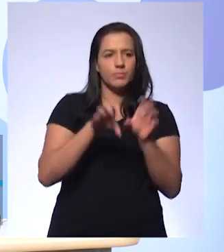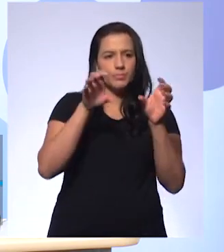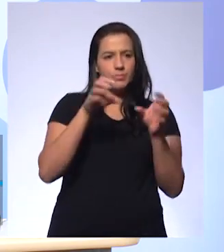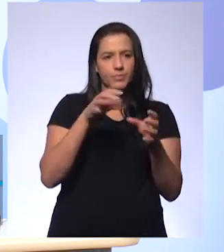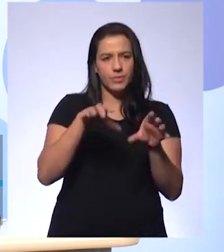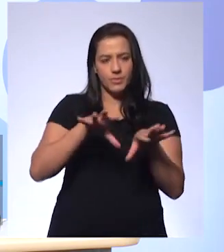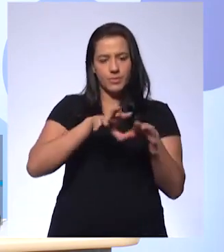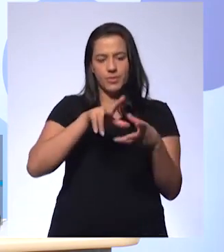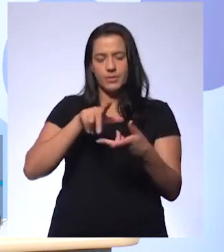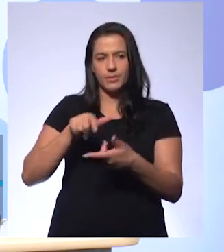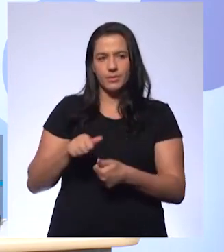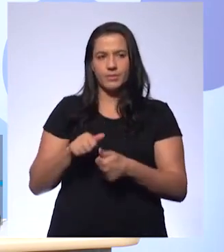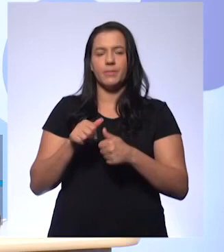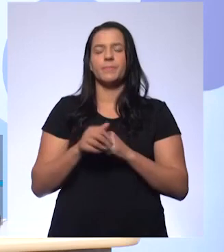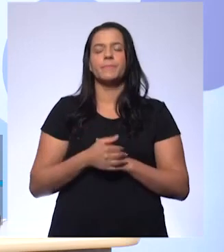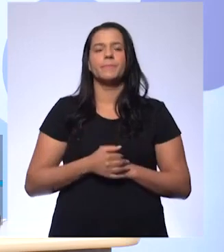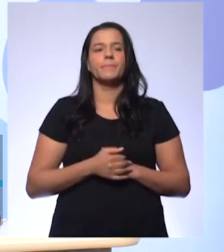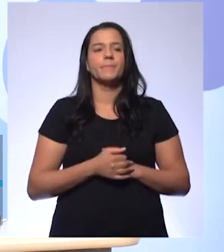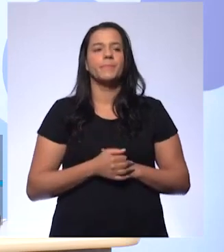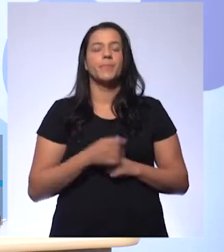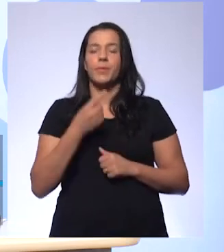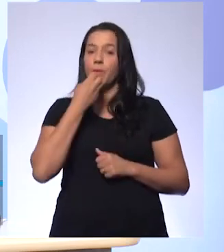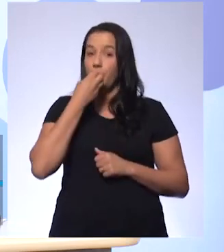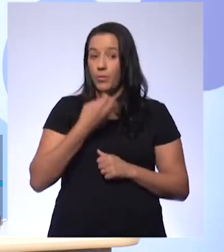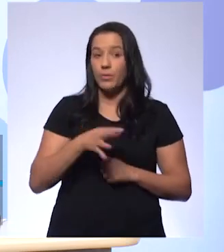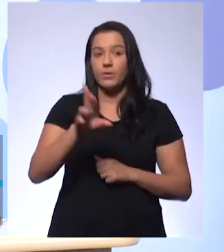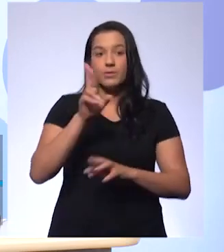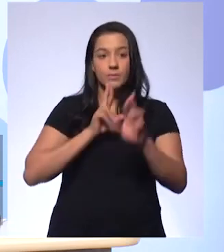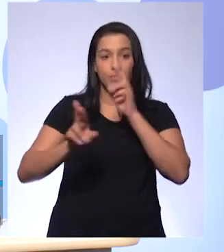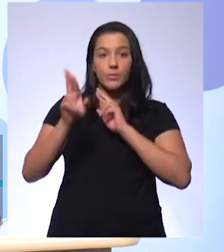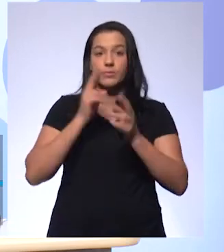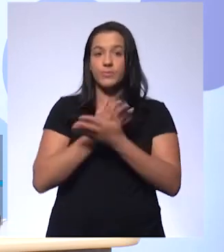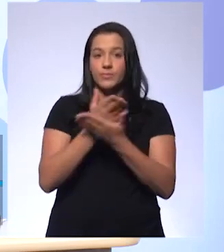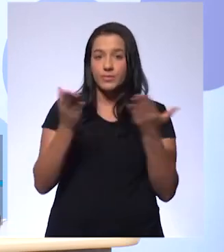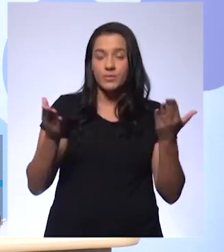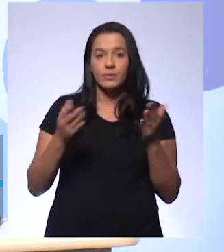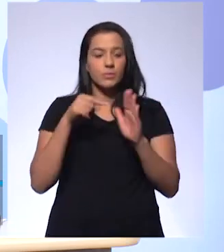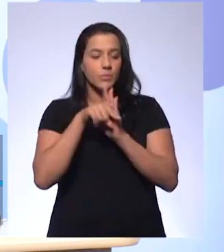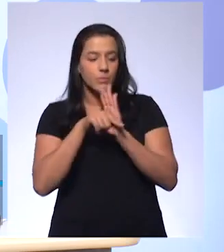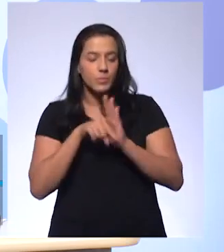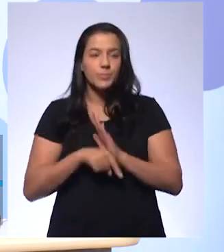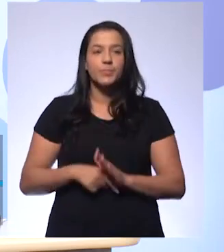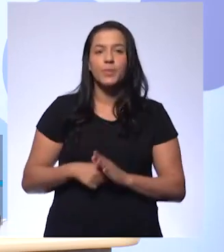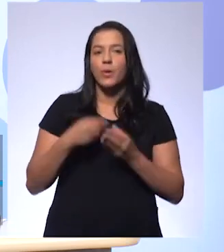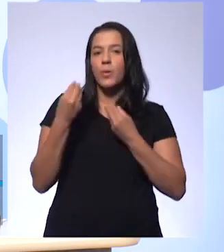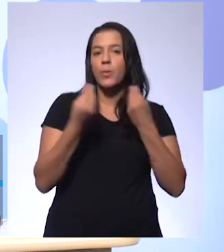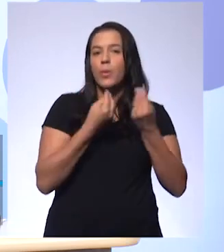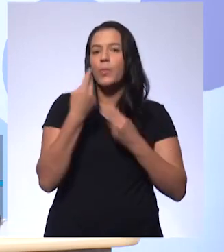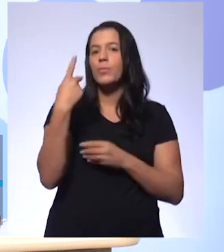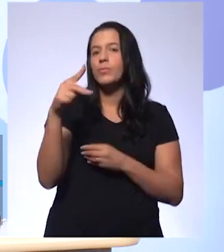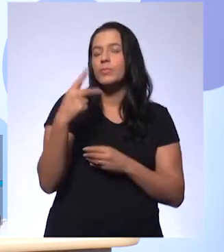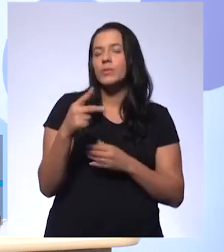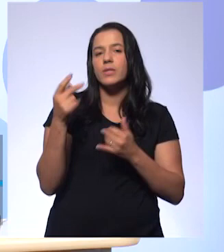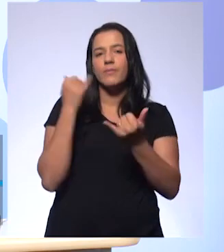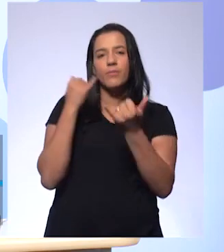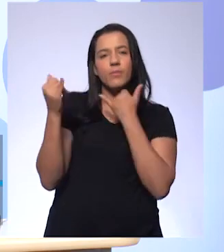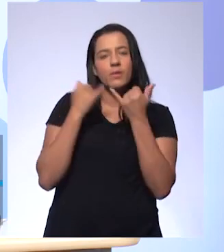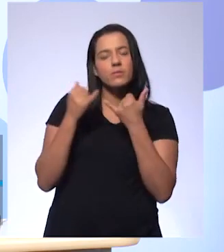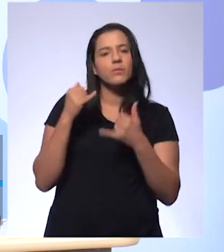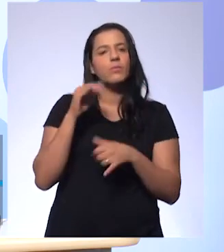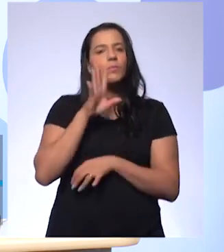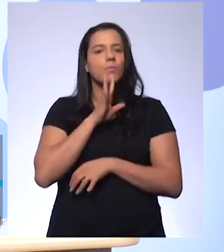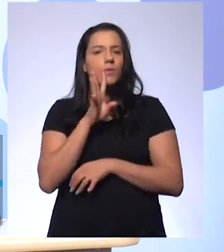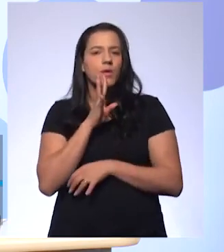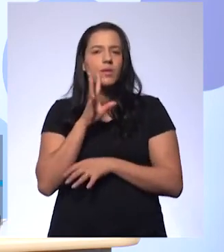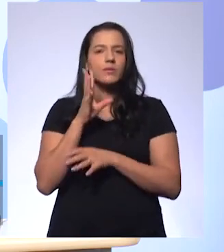vocês colocarem isso, que aí a gente consegue essa construção de como é que você recebeu essa informação de que